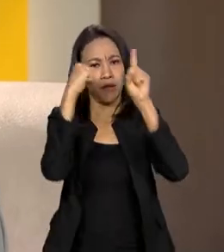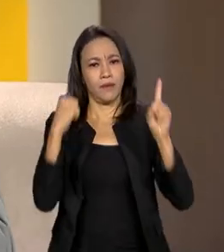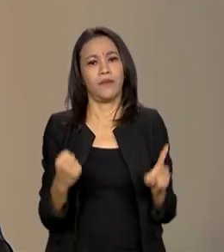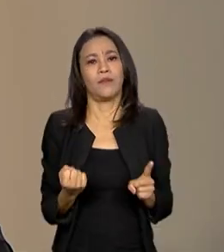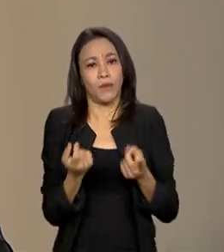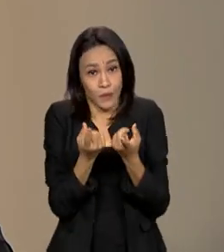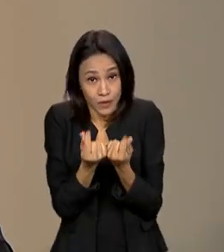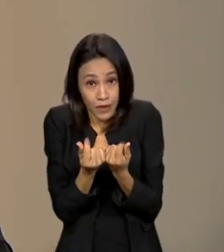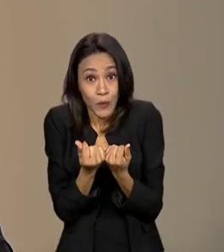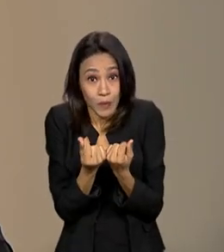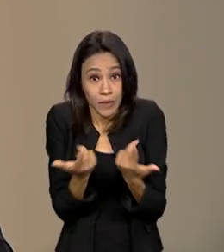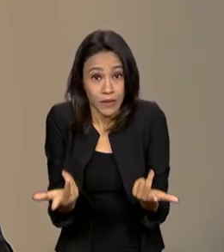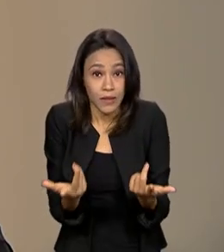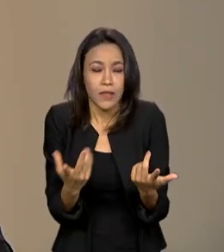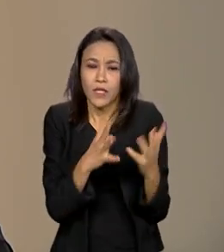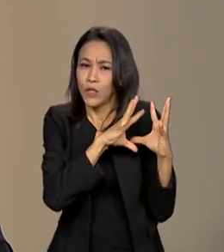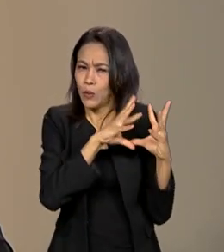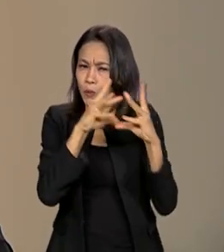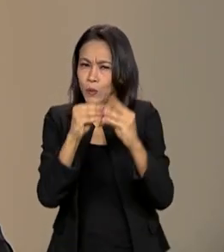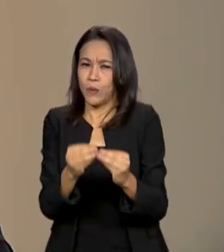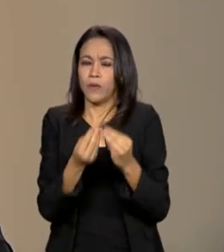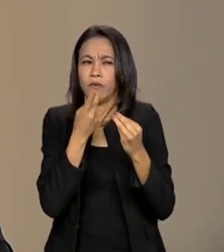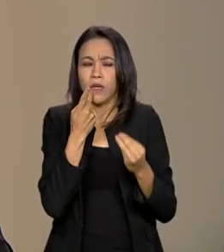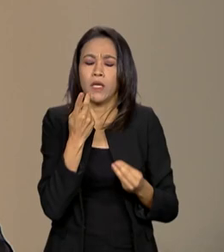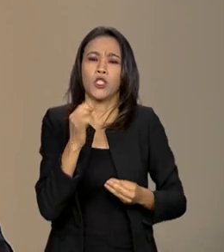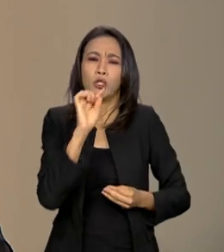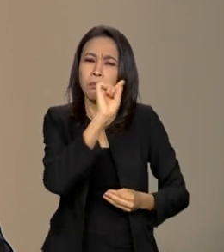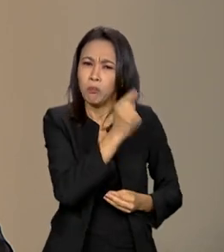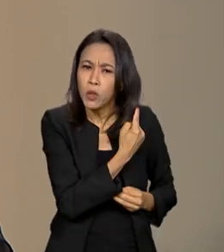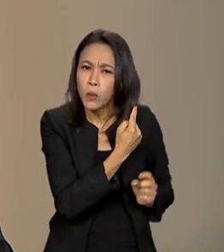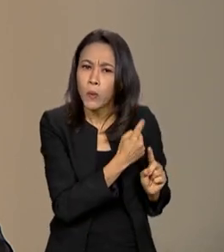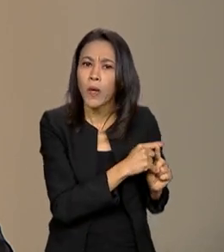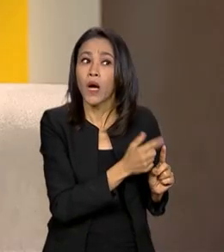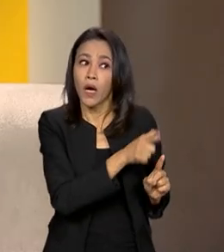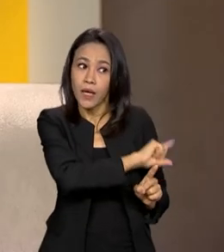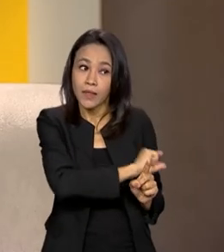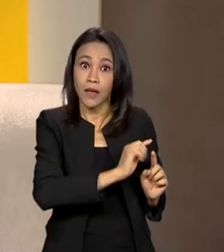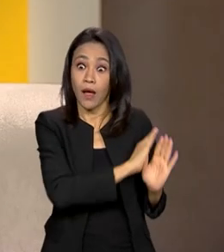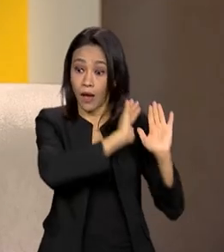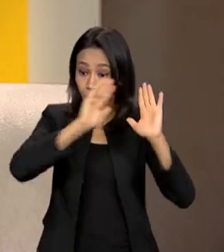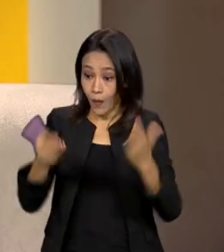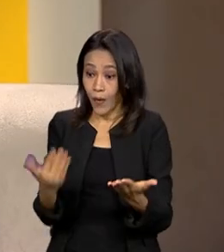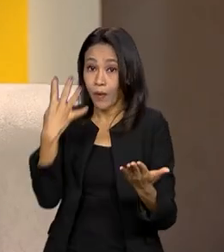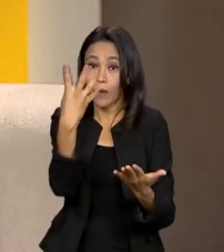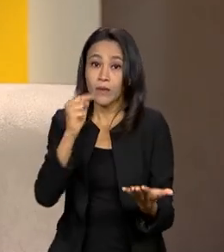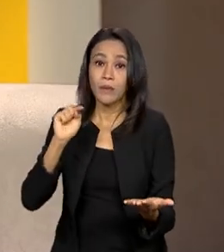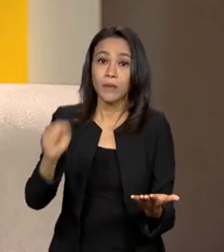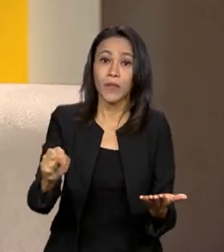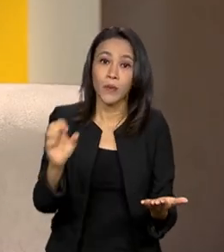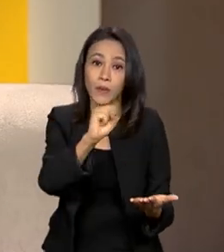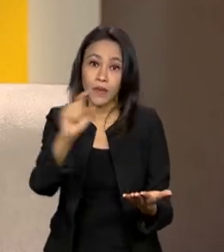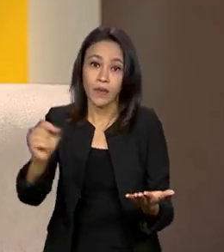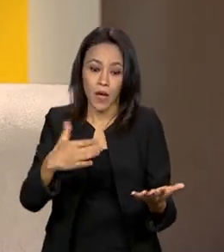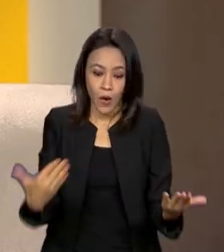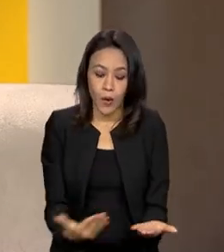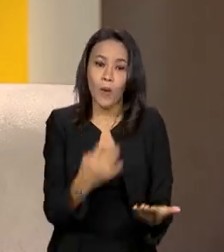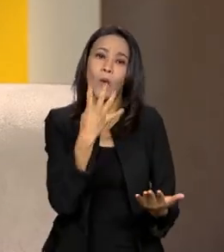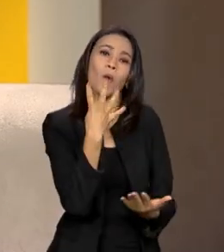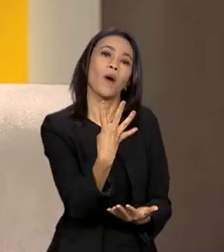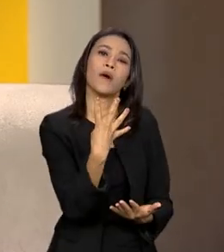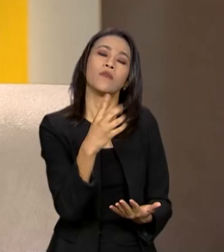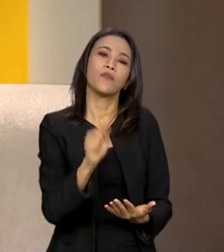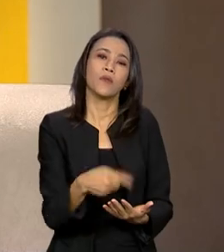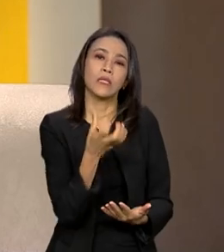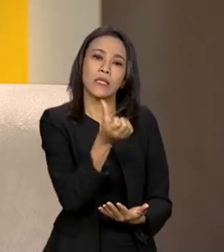somando toda essa transformação que eu comentei, de mil serviços para quatro mil serviços digitais, a gente chegou na cifra de 4,6 bilhões